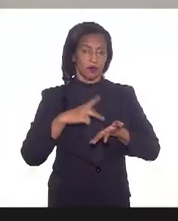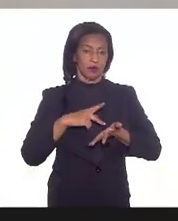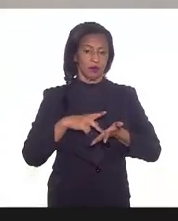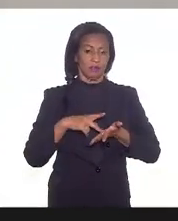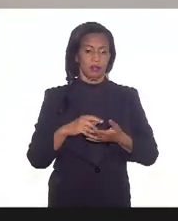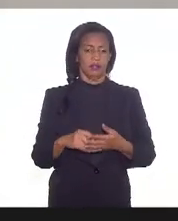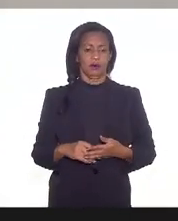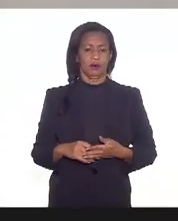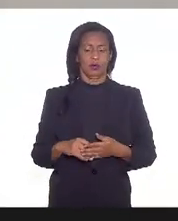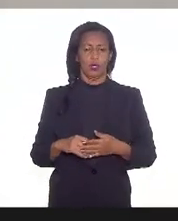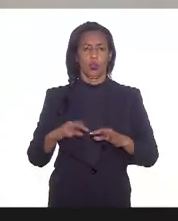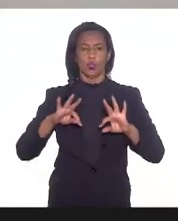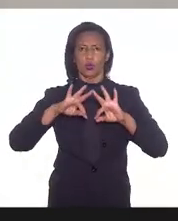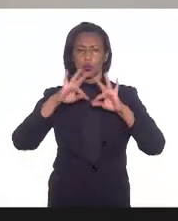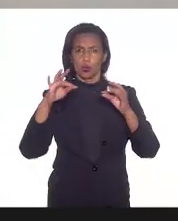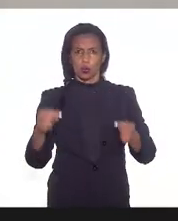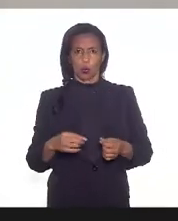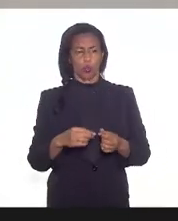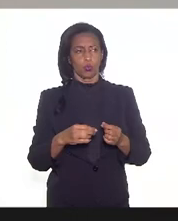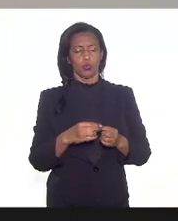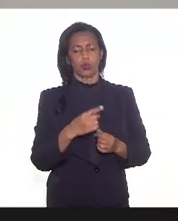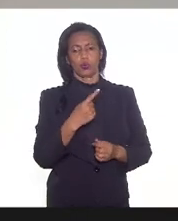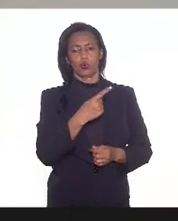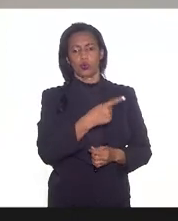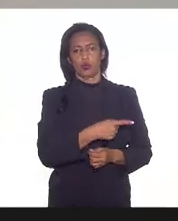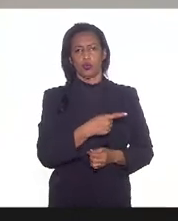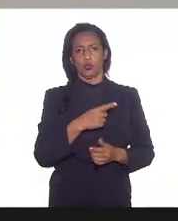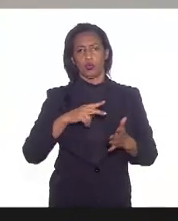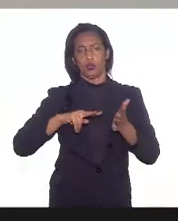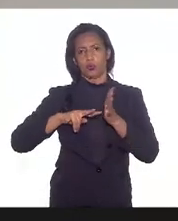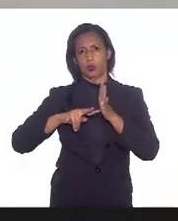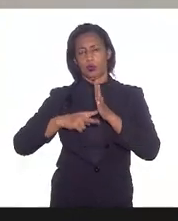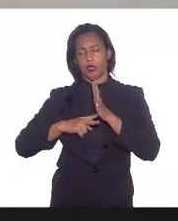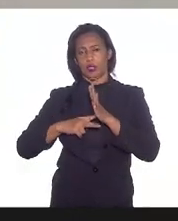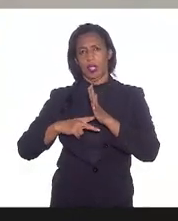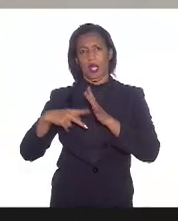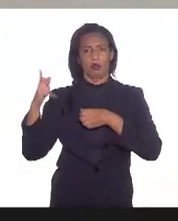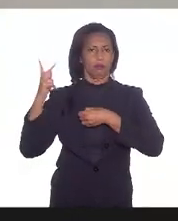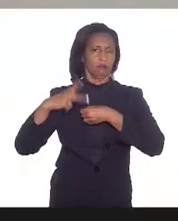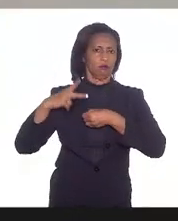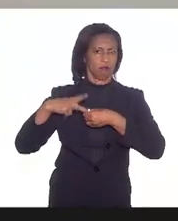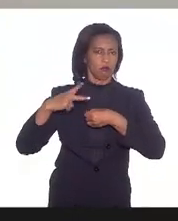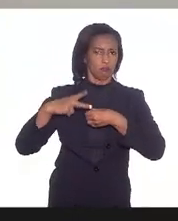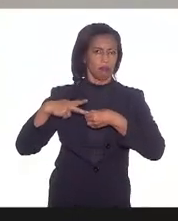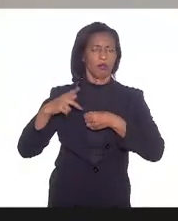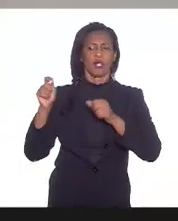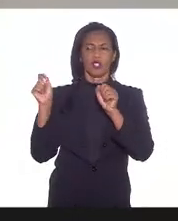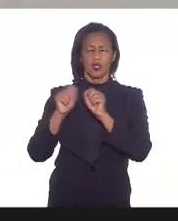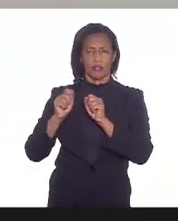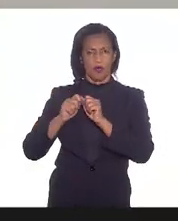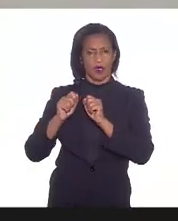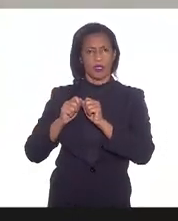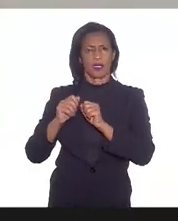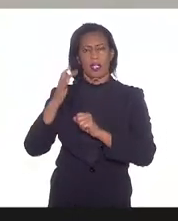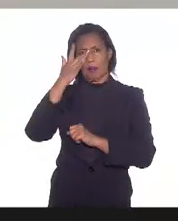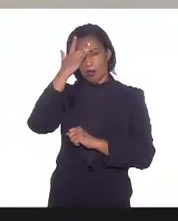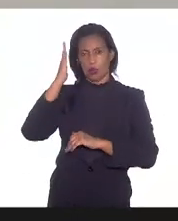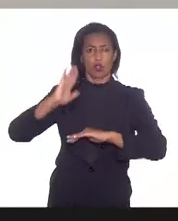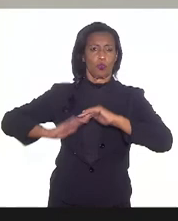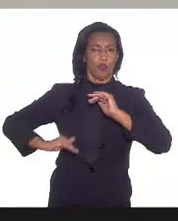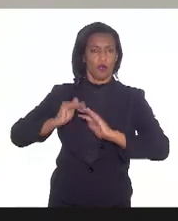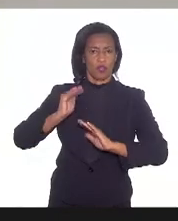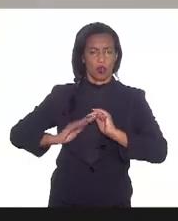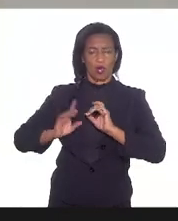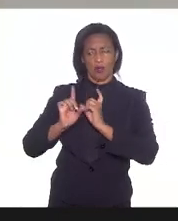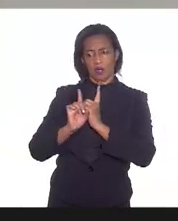o questionamento do Sindicato dos Petroleiros de realizar RT-PCR em todos de isolar eles são profissionais que